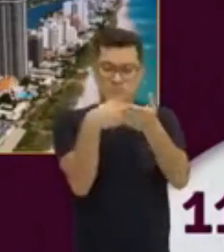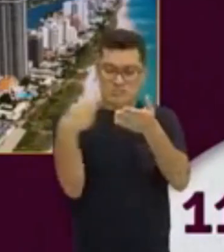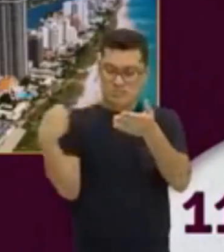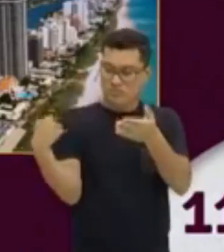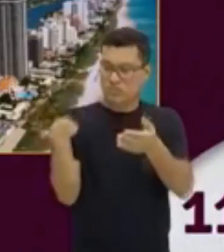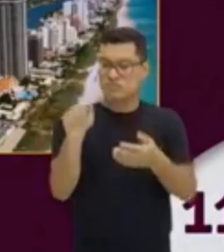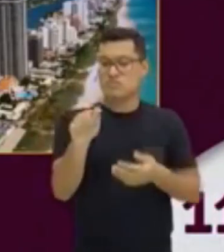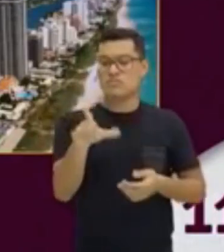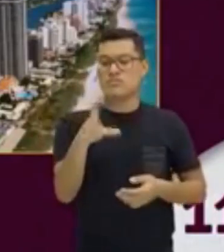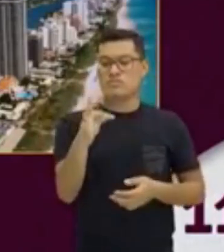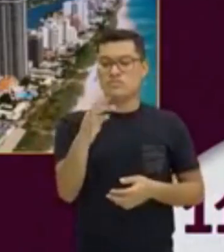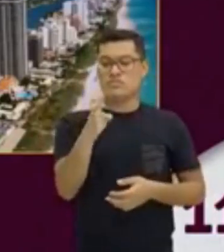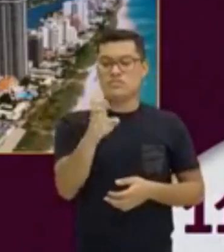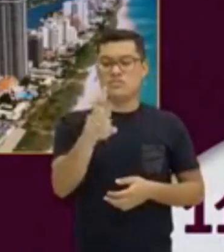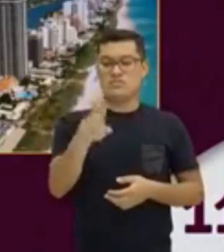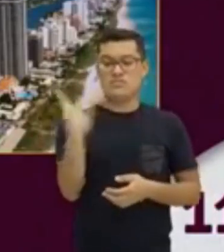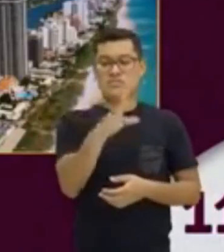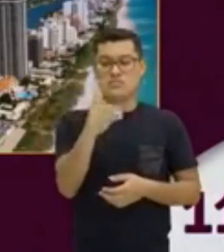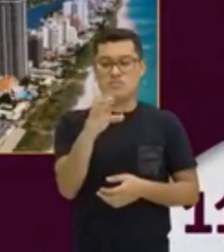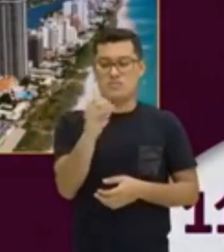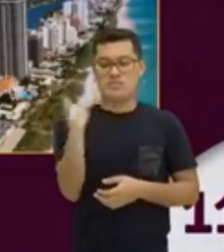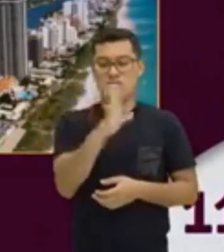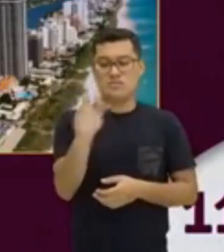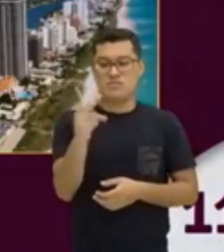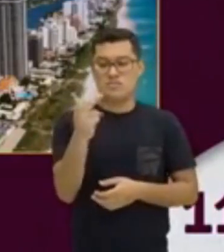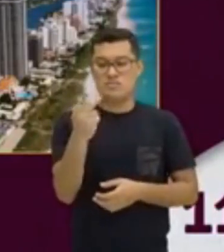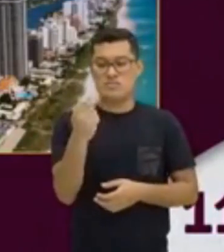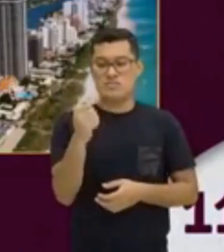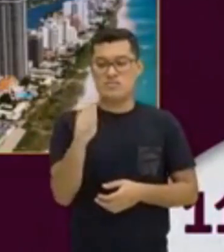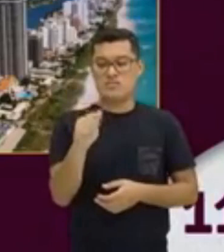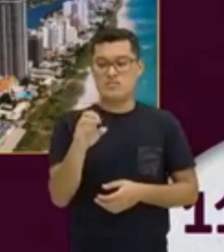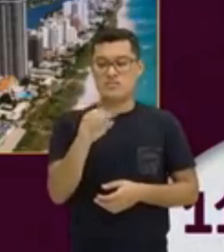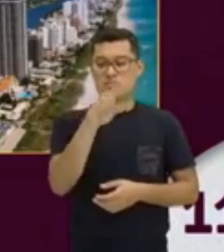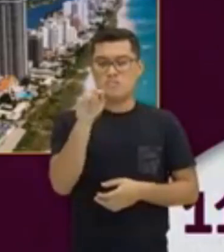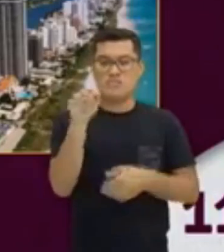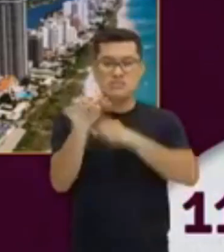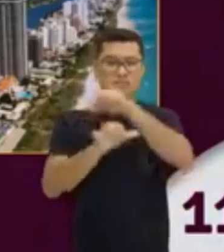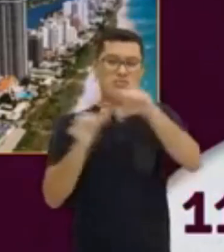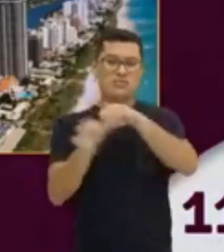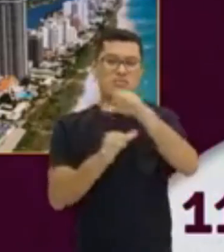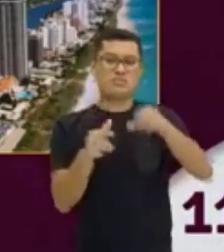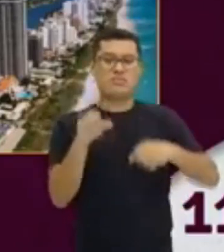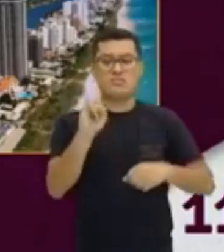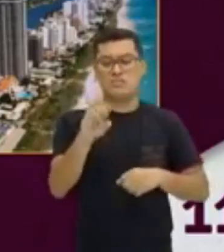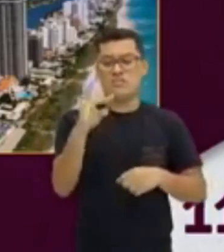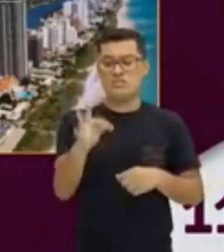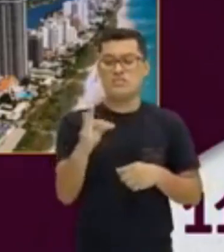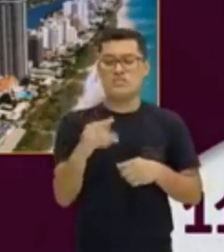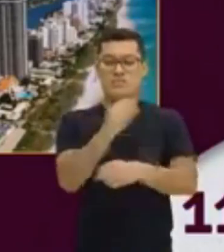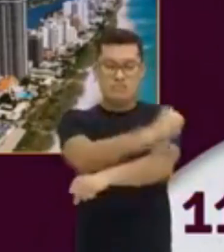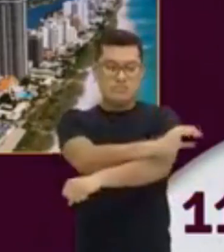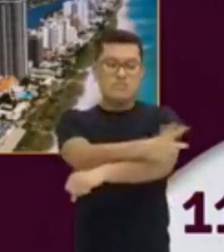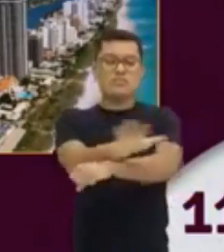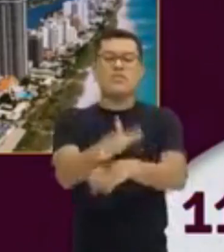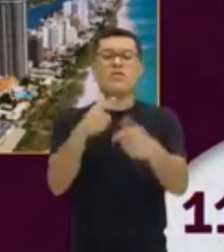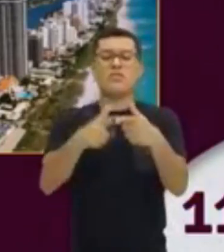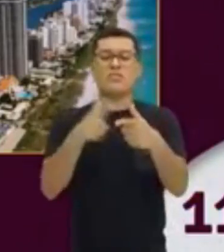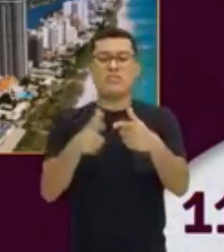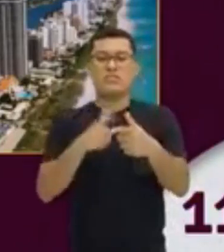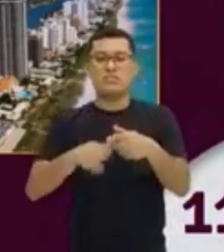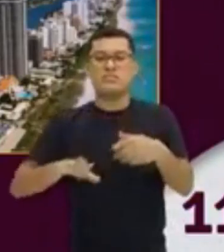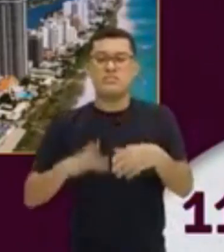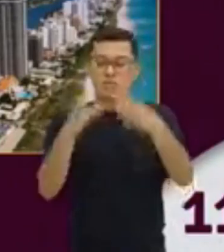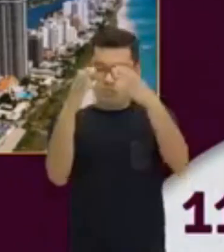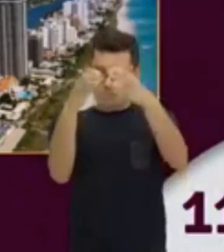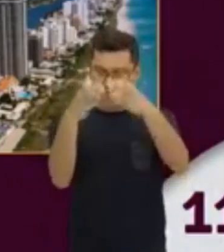chão e coloco a palavra it. Substituir totalmente a palavra alter do chão, porque é um objeto, é